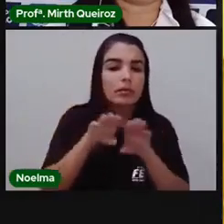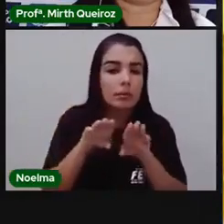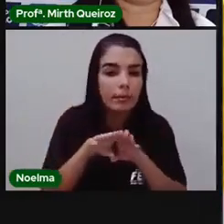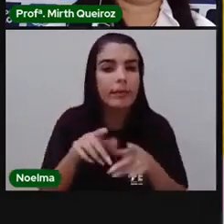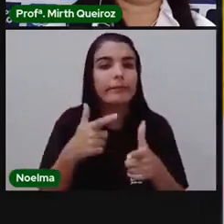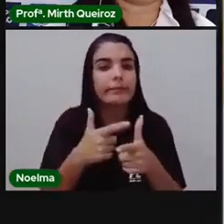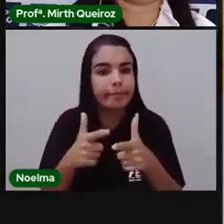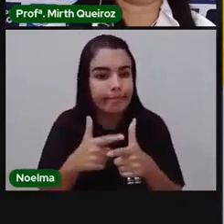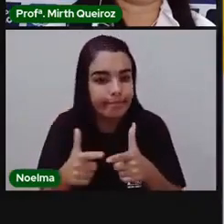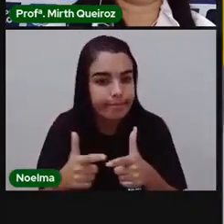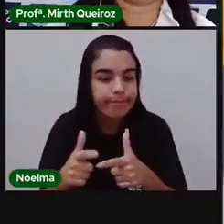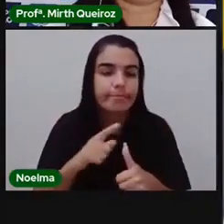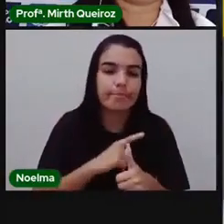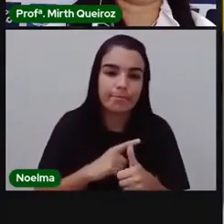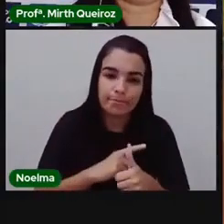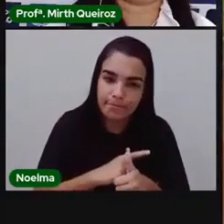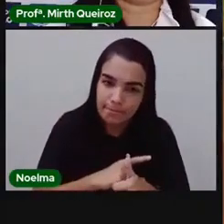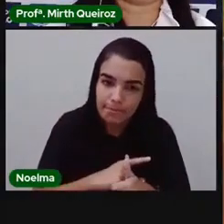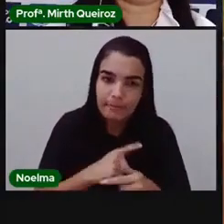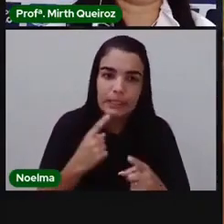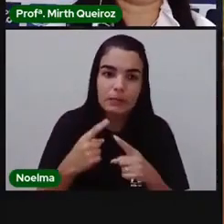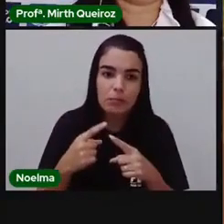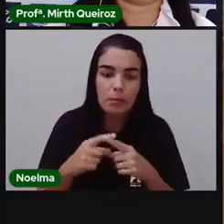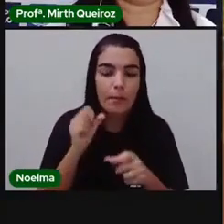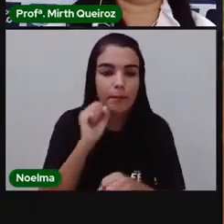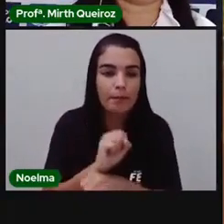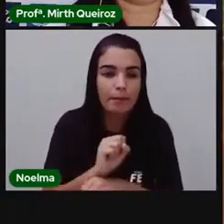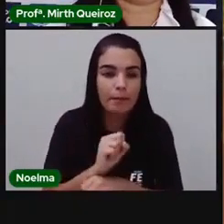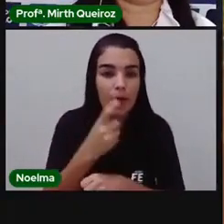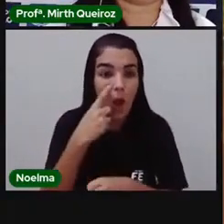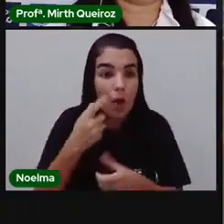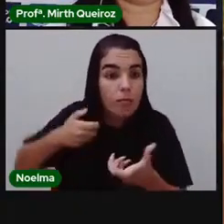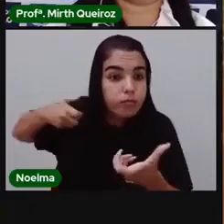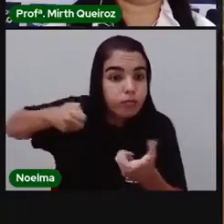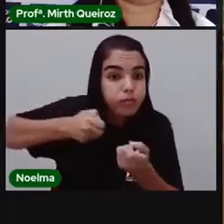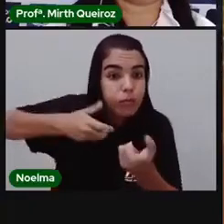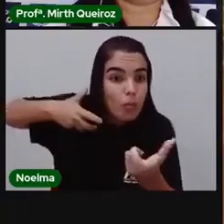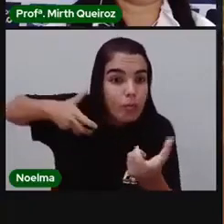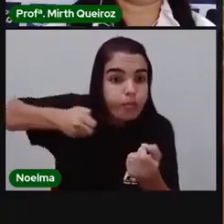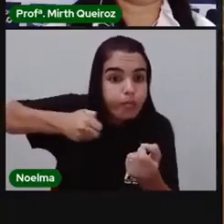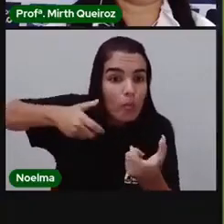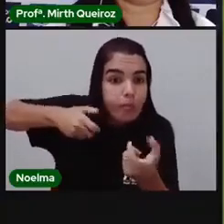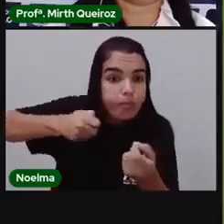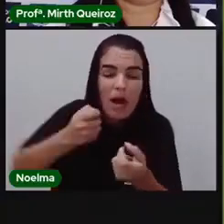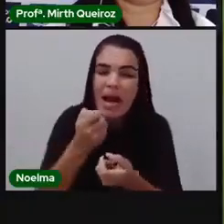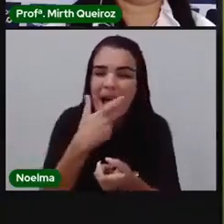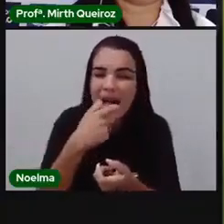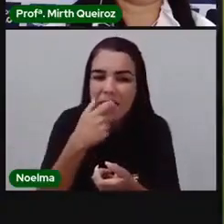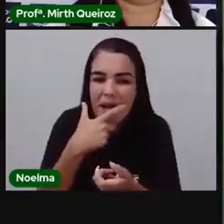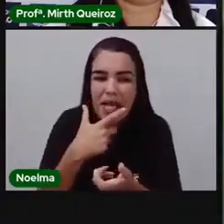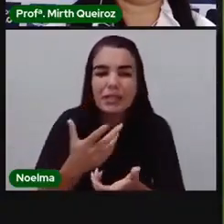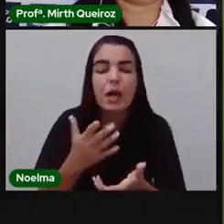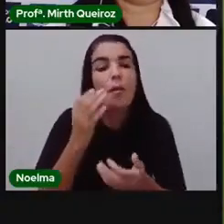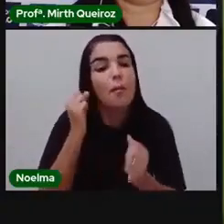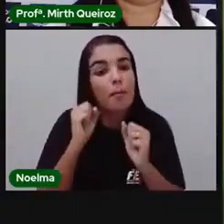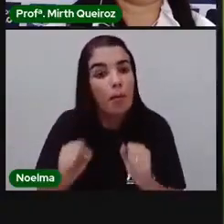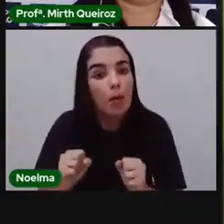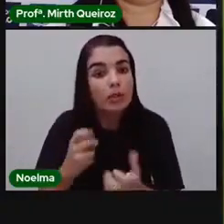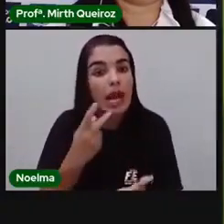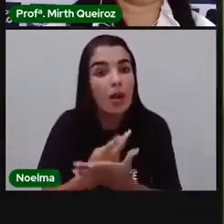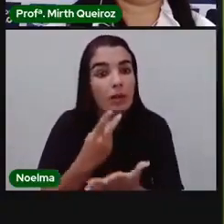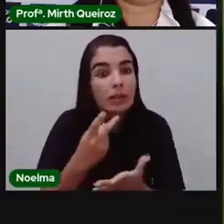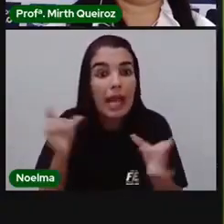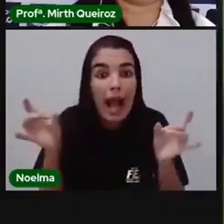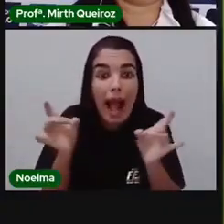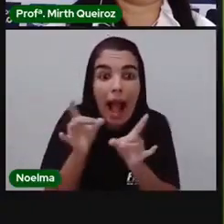influenciará diretamente em safras dependentes. Já o uso indeterminado de pesticidas para controlar pragas pode acarretar no extermínio de